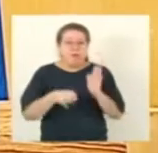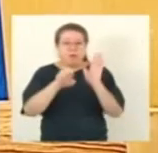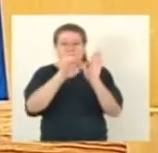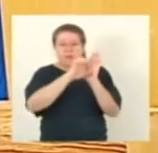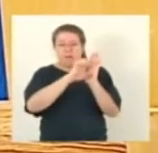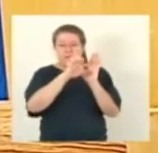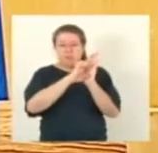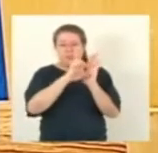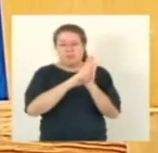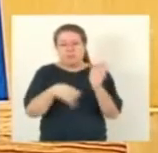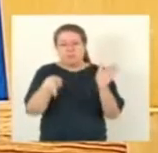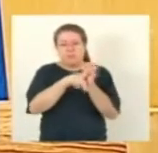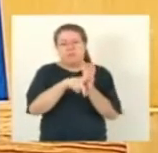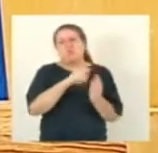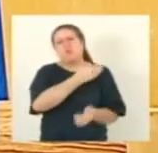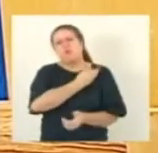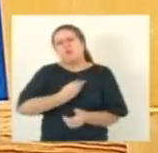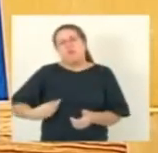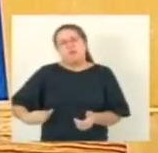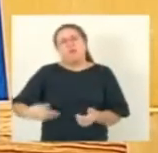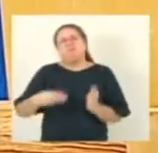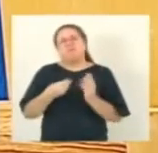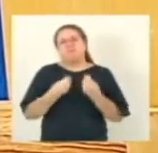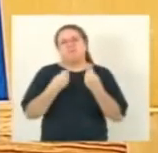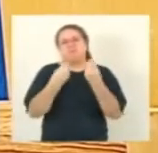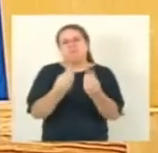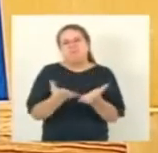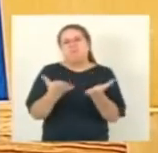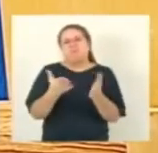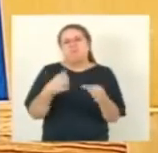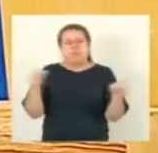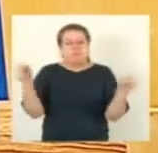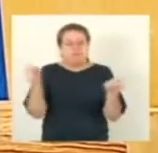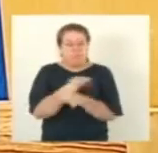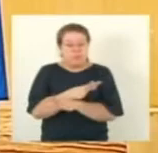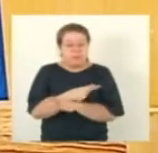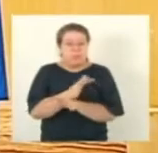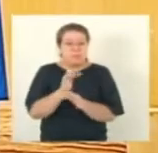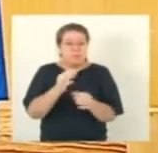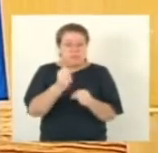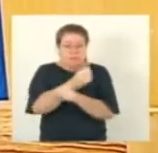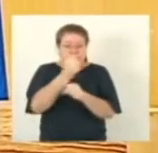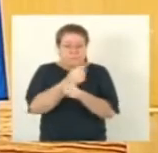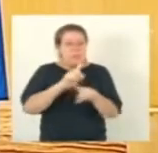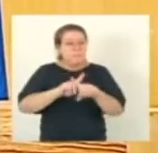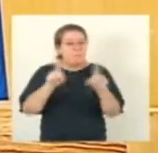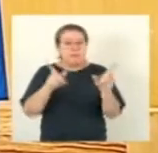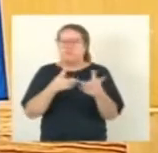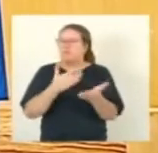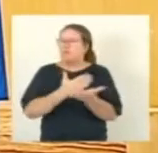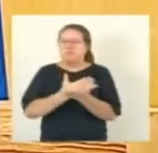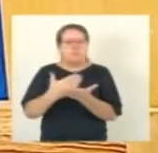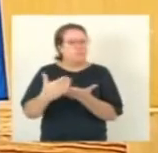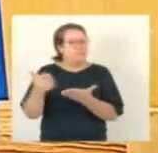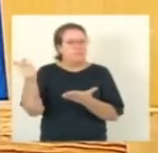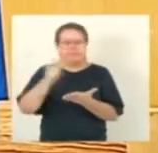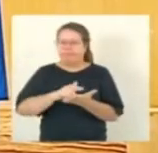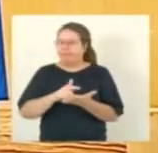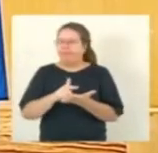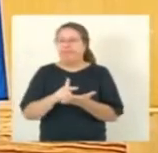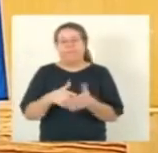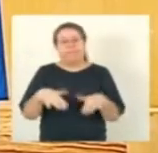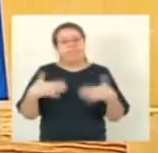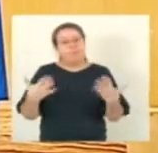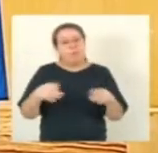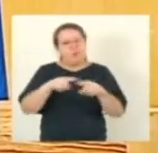para a liberação de mais de 5 milhões para a conclusão, mas a obra até agora não foi retomada. E aí, a quadra está